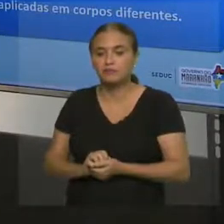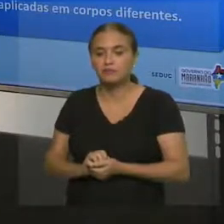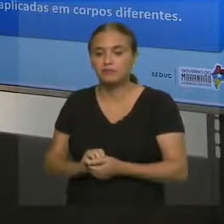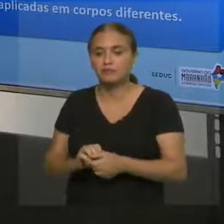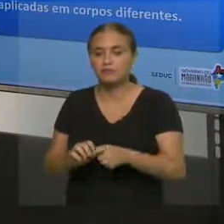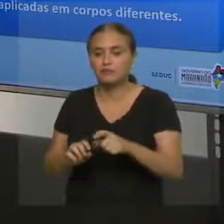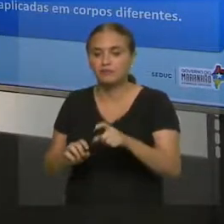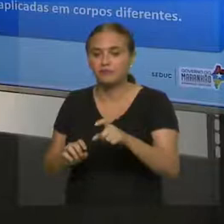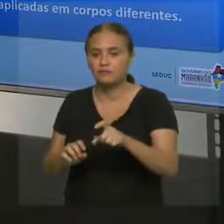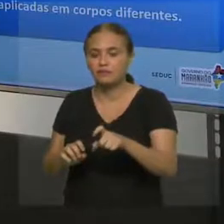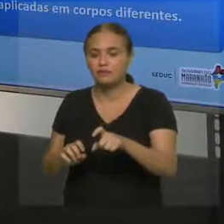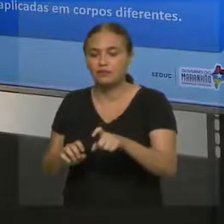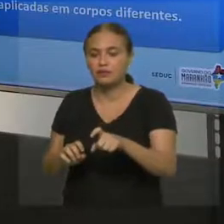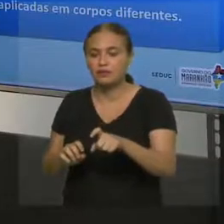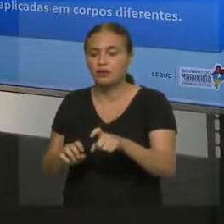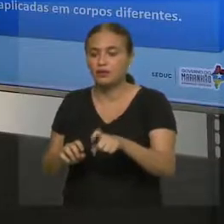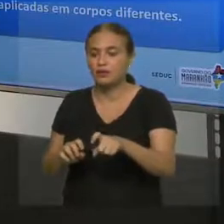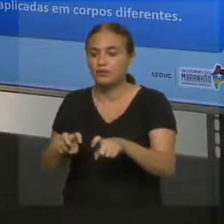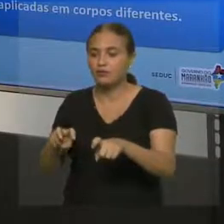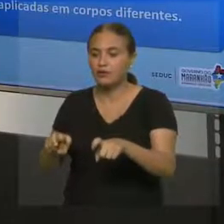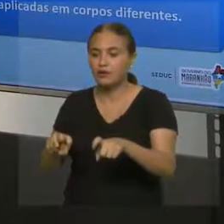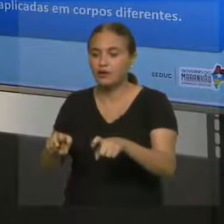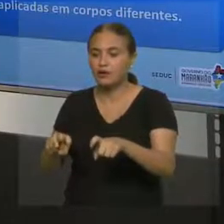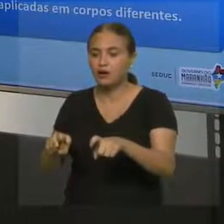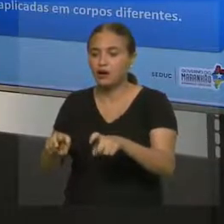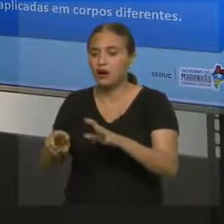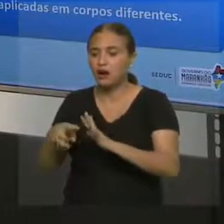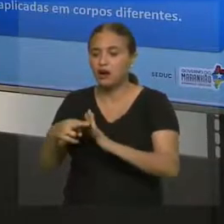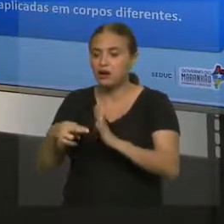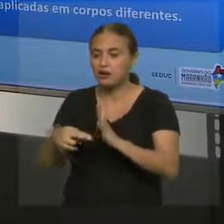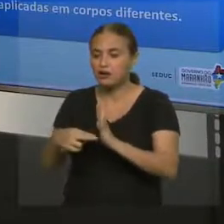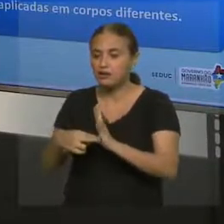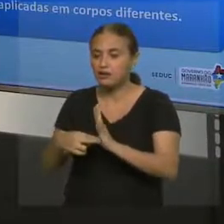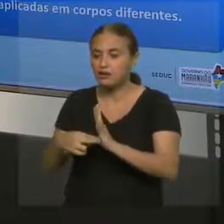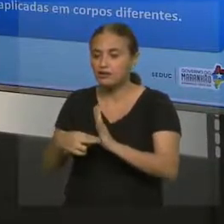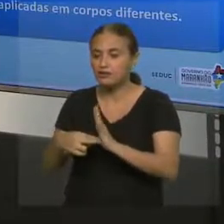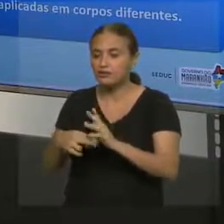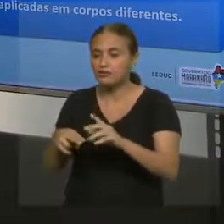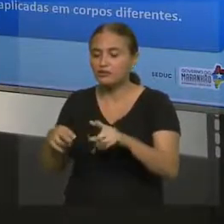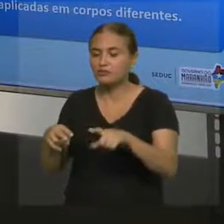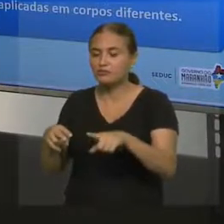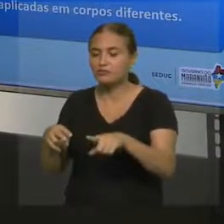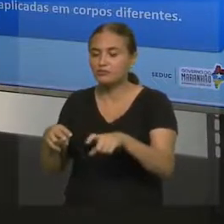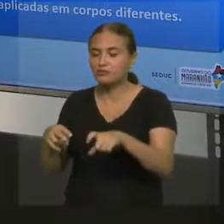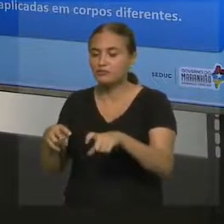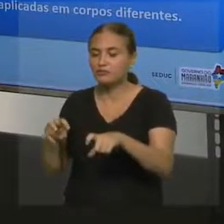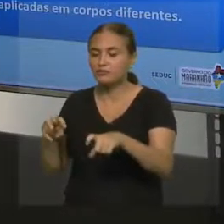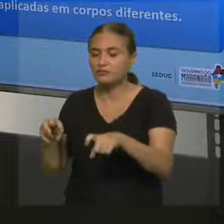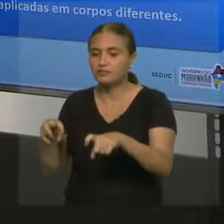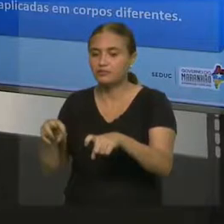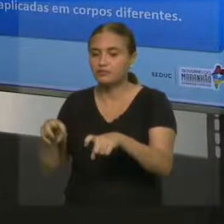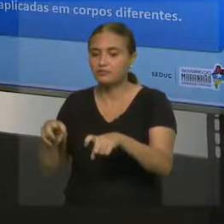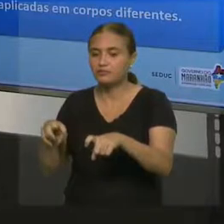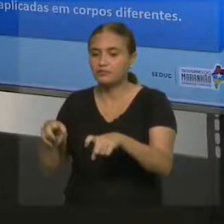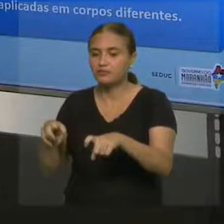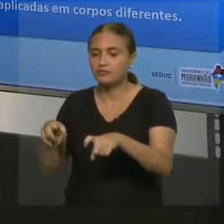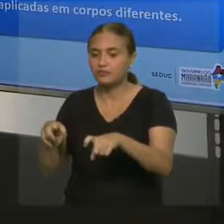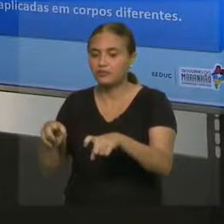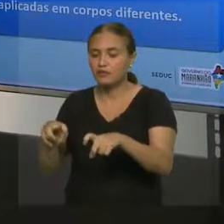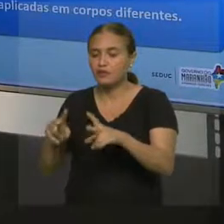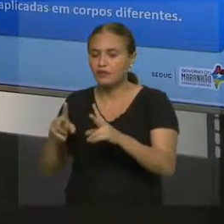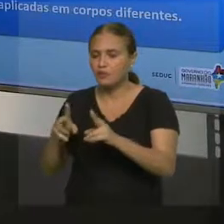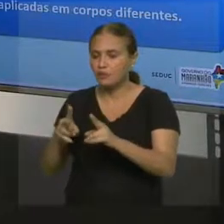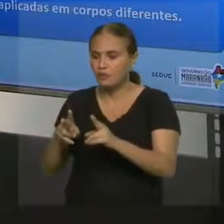Pelo princípio da lei de Newton, da terceira lei de Newton, seja, princípio de ação e reação, essas forças, elas devem ter a mesma